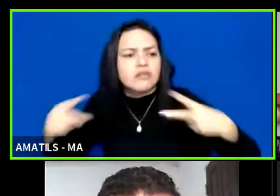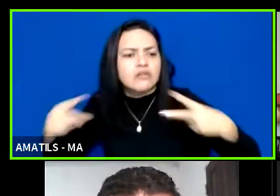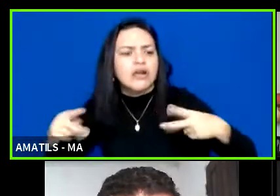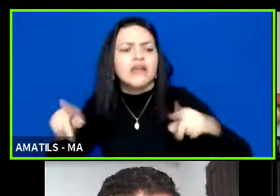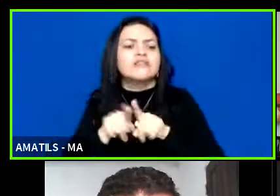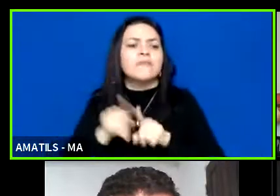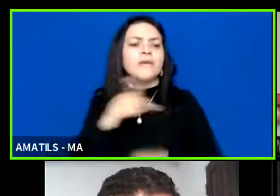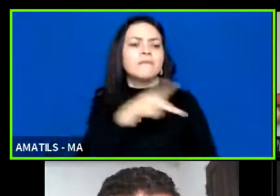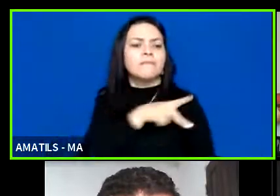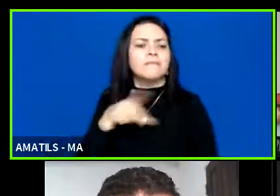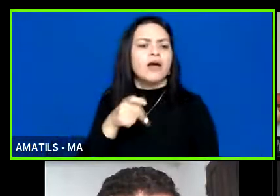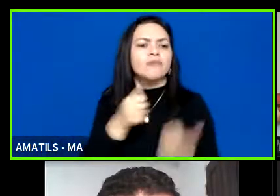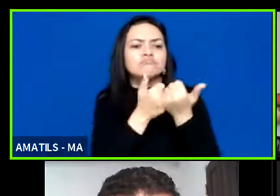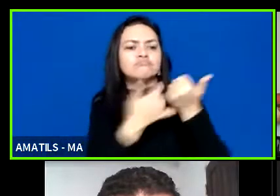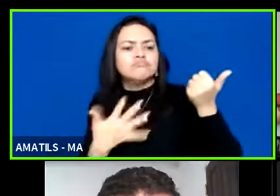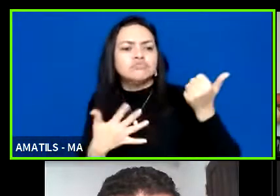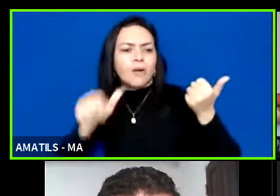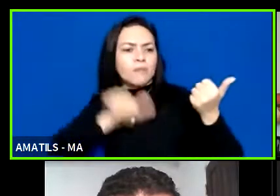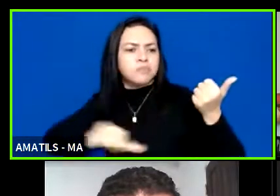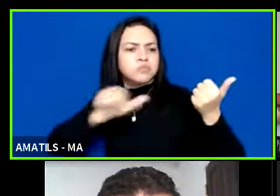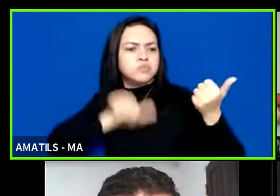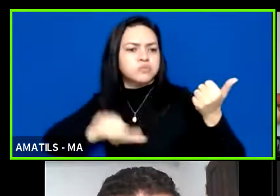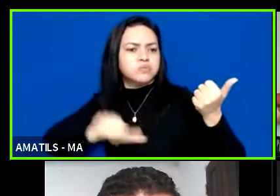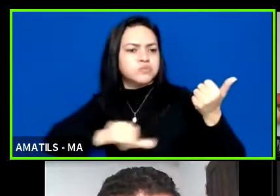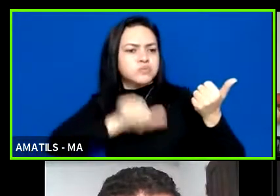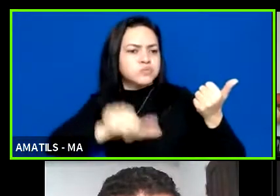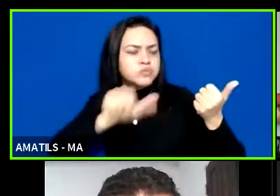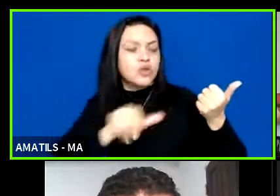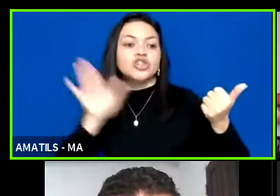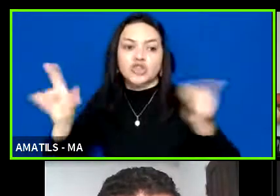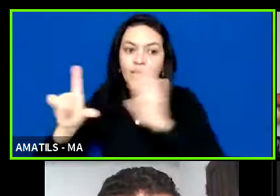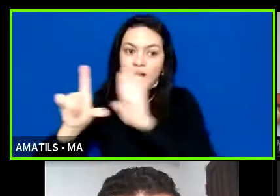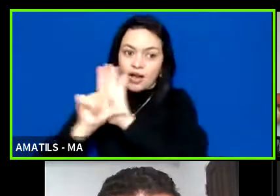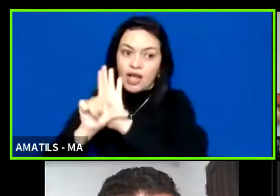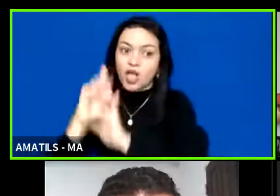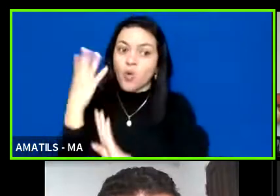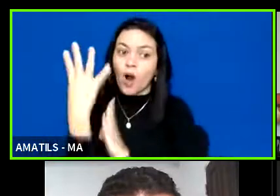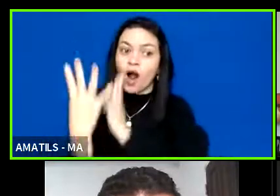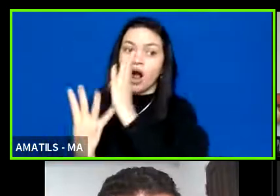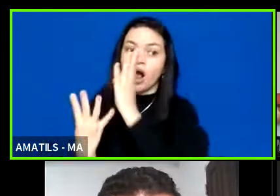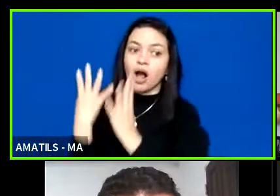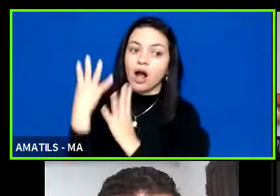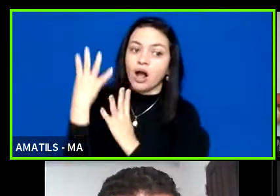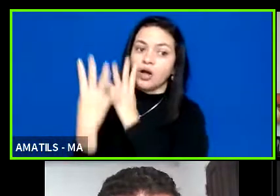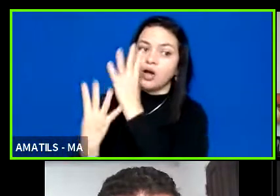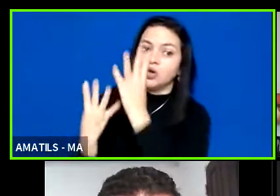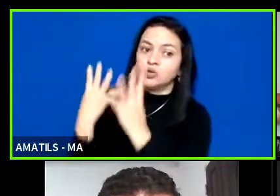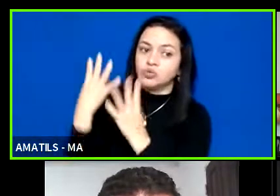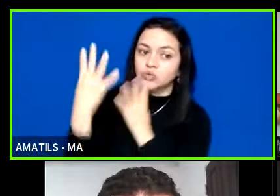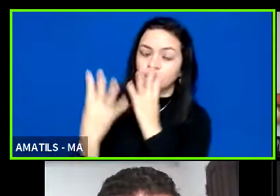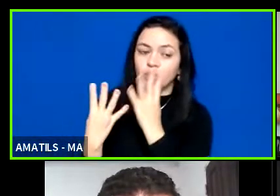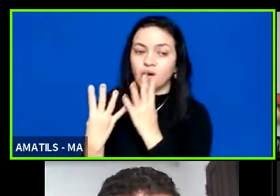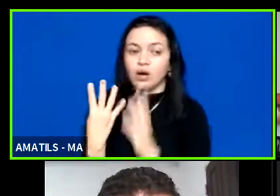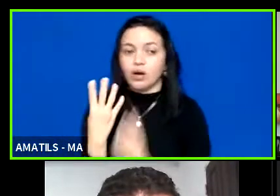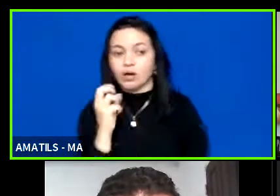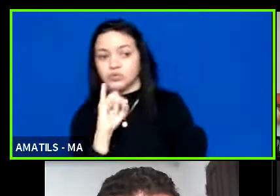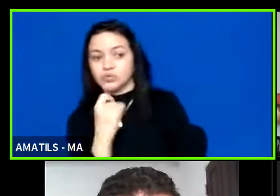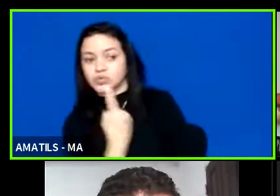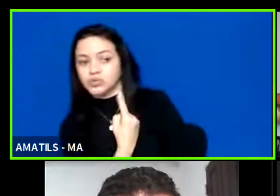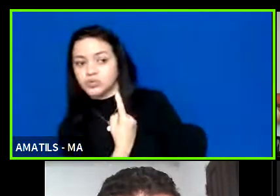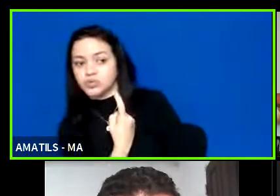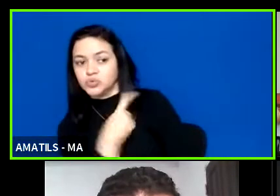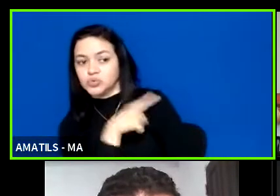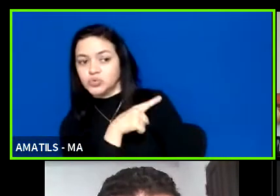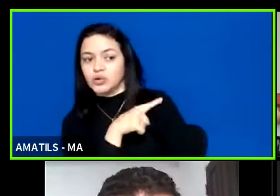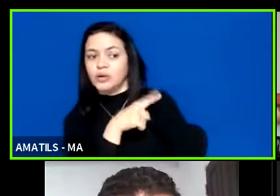dos cargos de direção a lei Pelé já amarra naquela condição de quatro anos com uma única possibilidade de recondução ao cargo ou seja